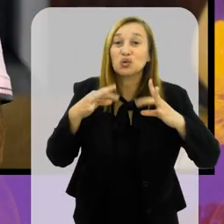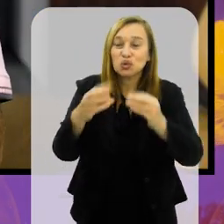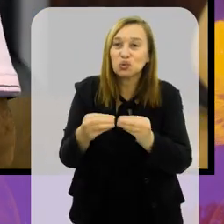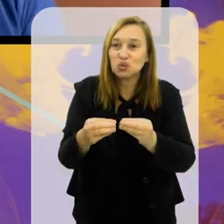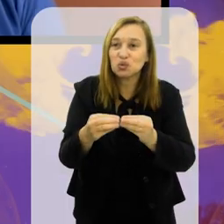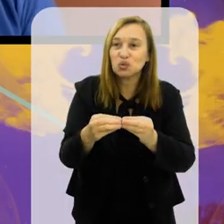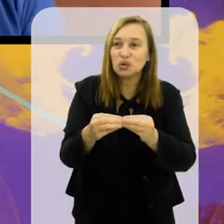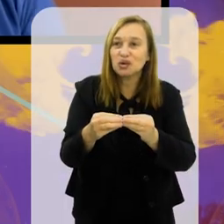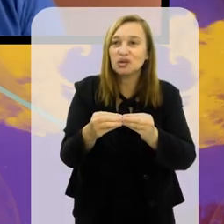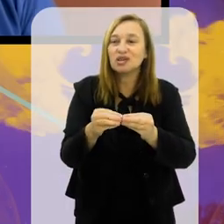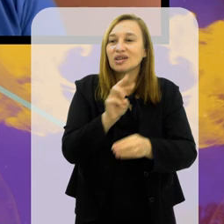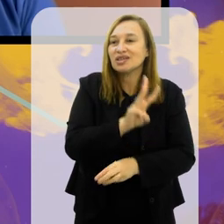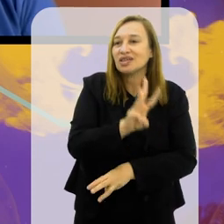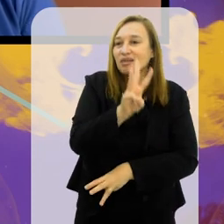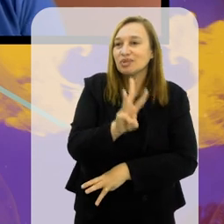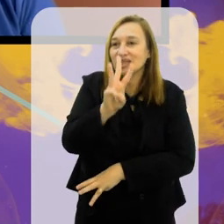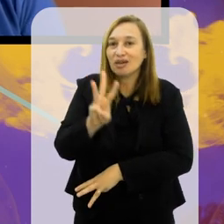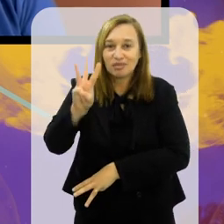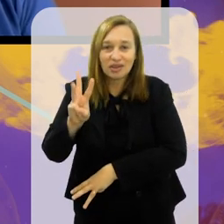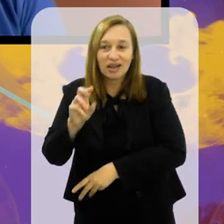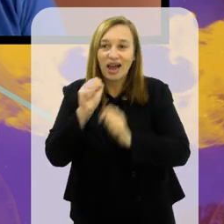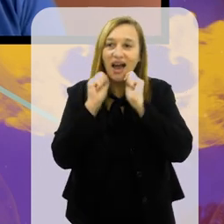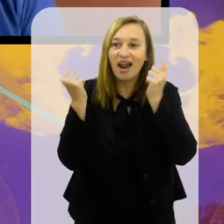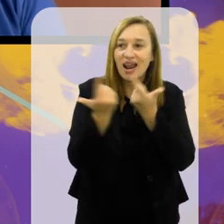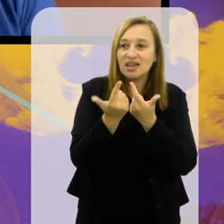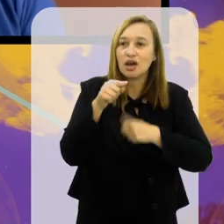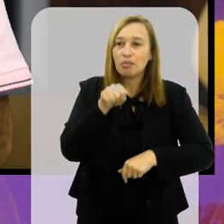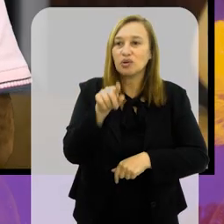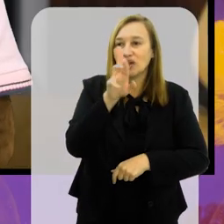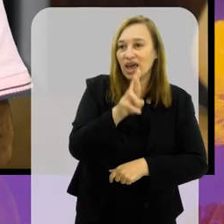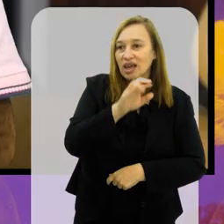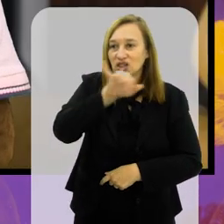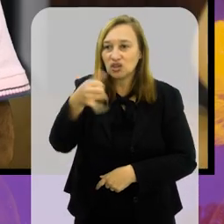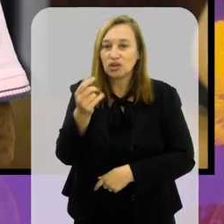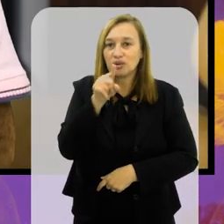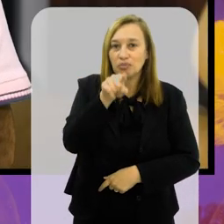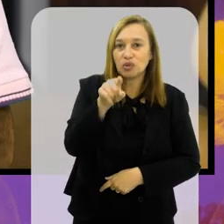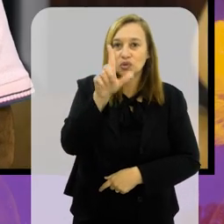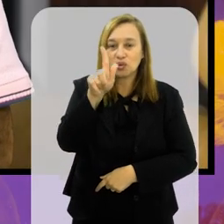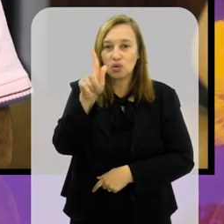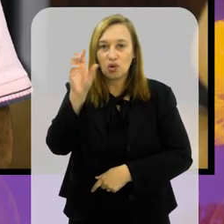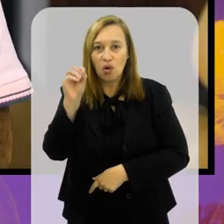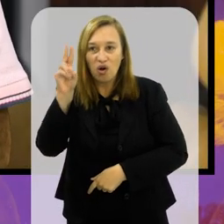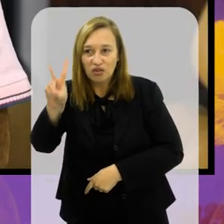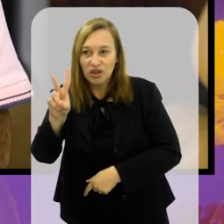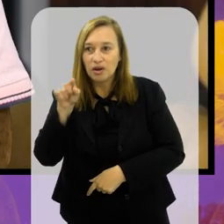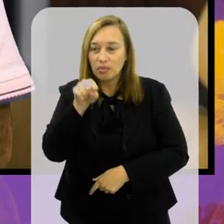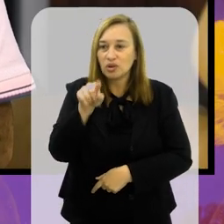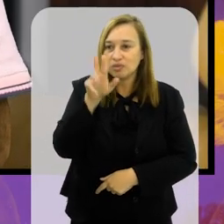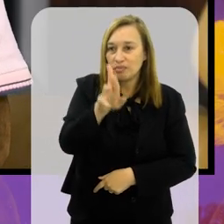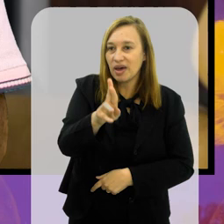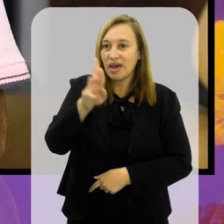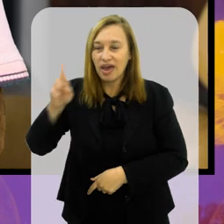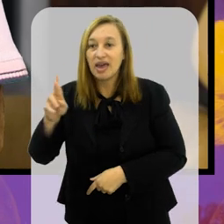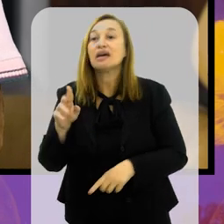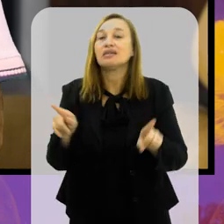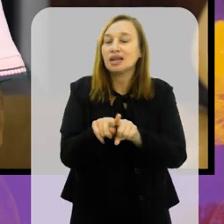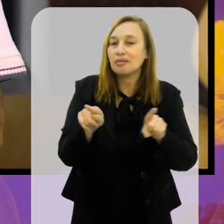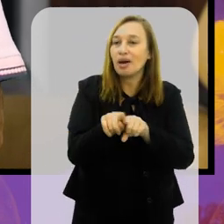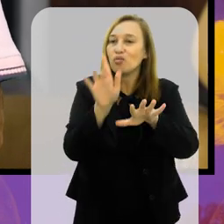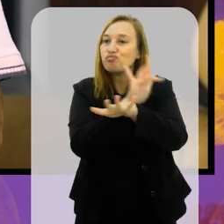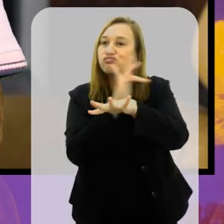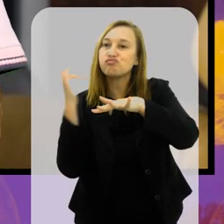digo pro telespectador, você pode acompanhar tudo através do www.alerge.rj